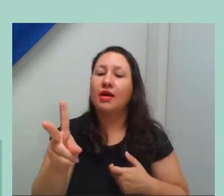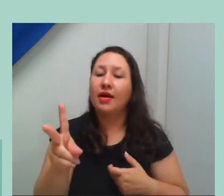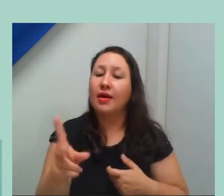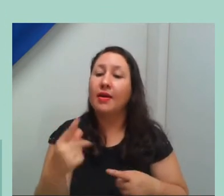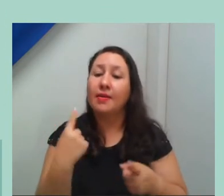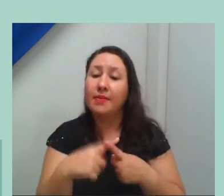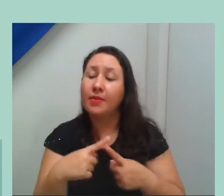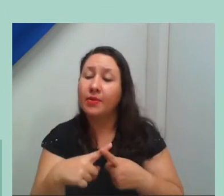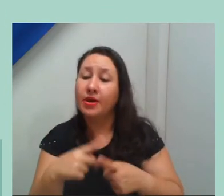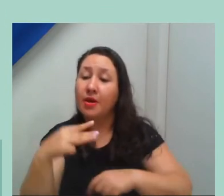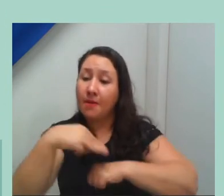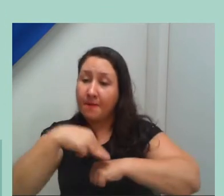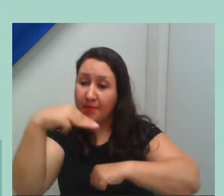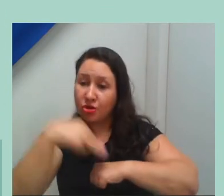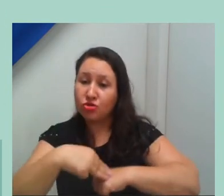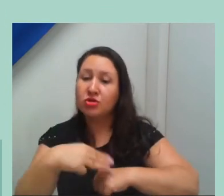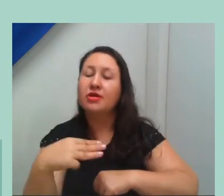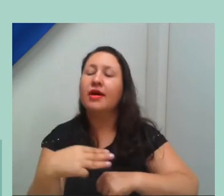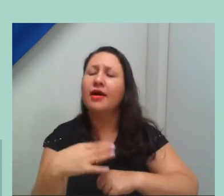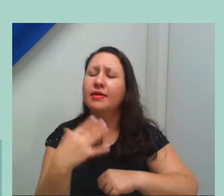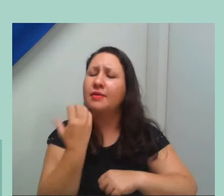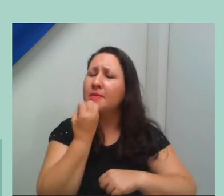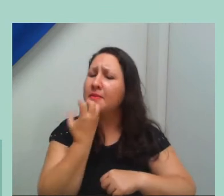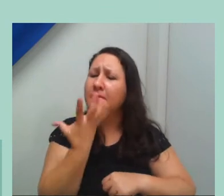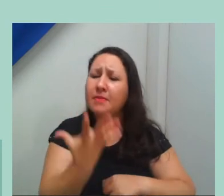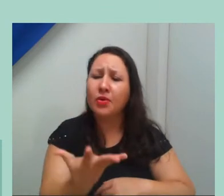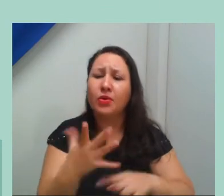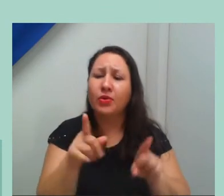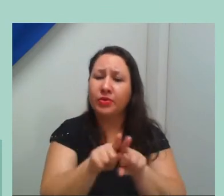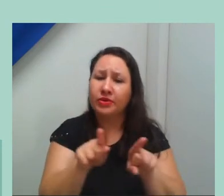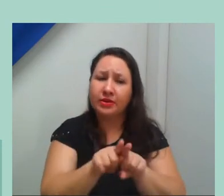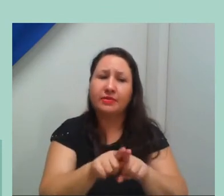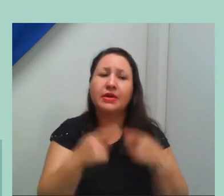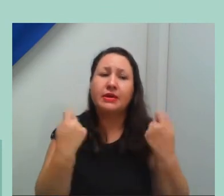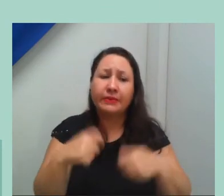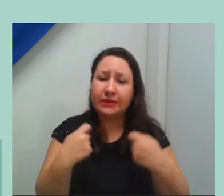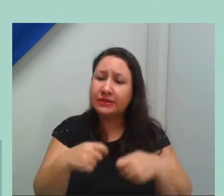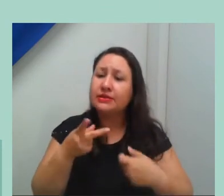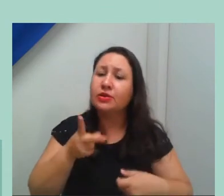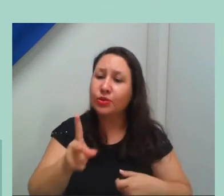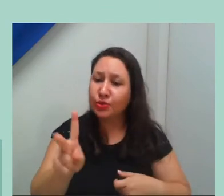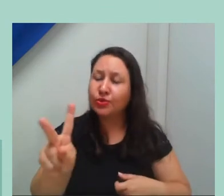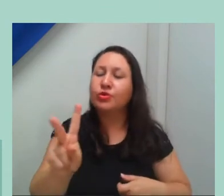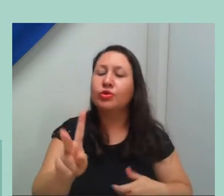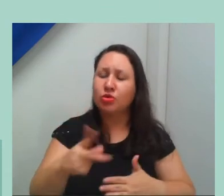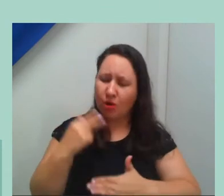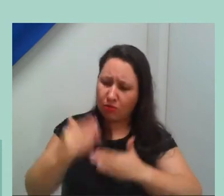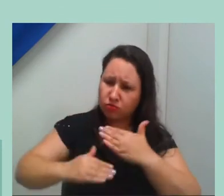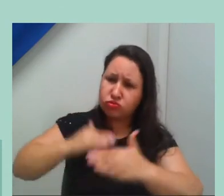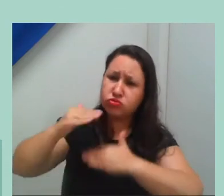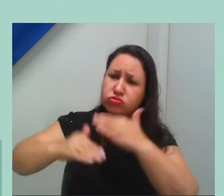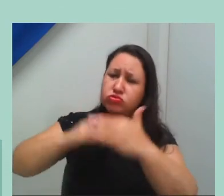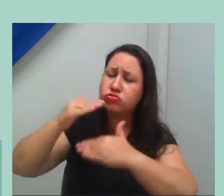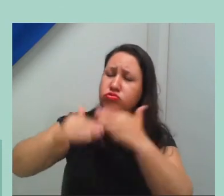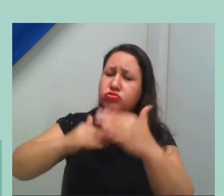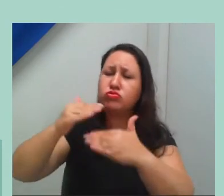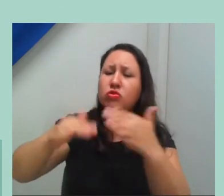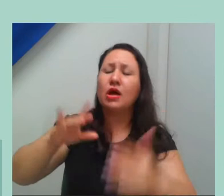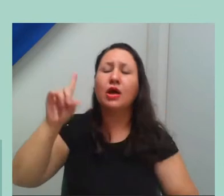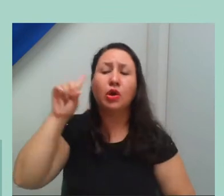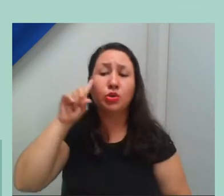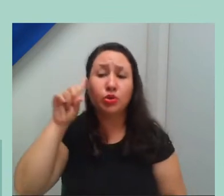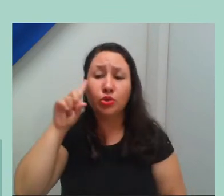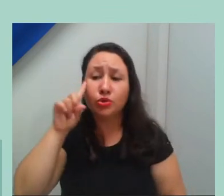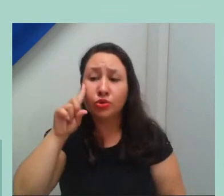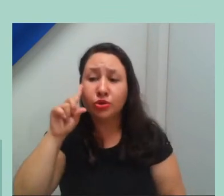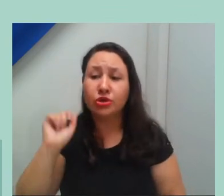que como bem o Prof. Marlon falou, nós temos aí a questão da verticalização do ensino. A partir do momento que eu tenho uma pós-graduação, eu não posso abrir uma pós-graduação